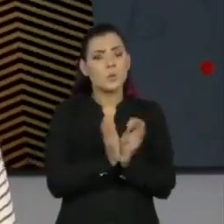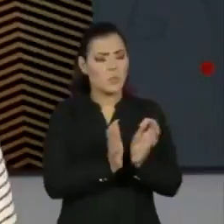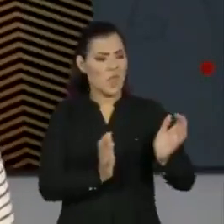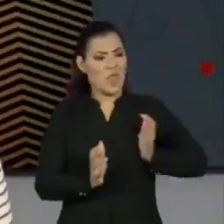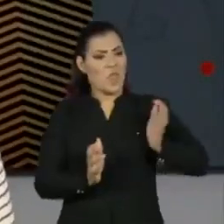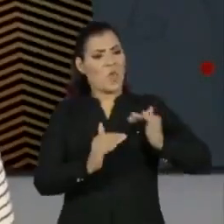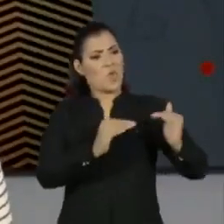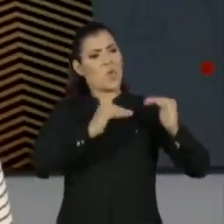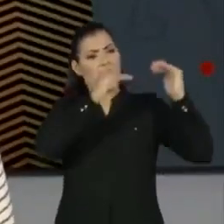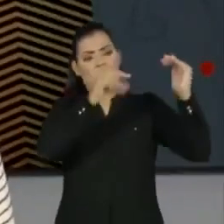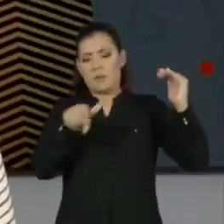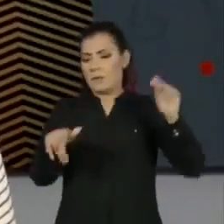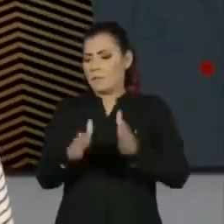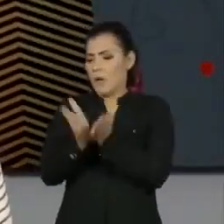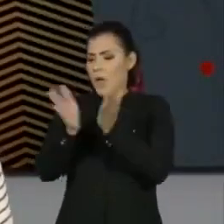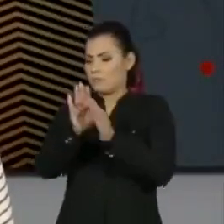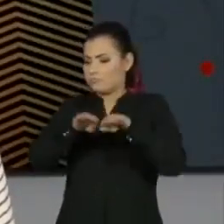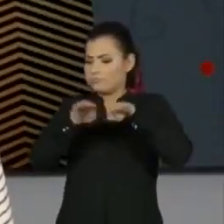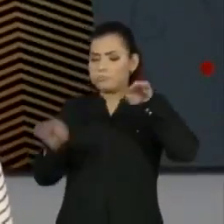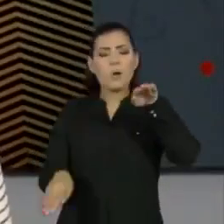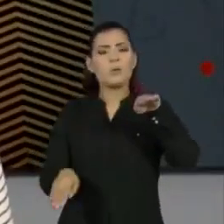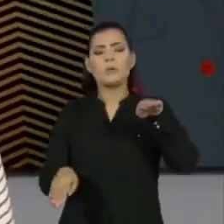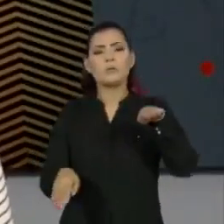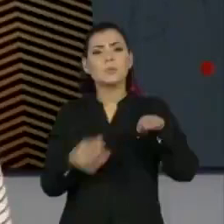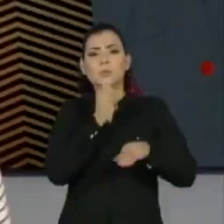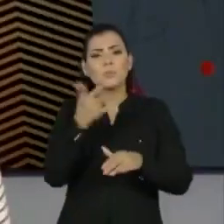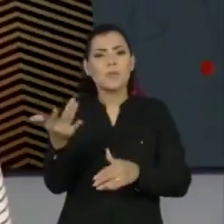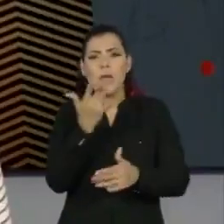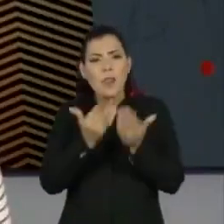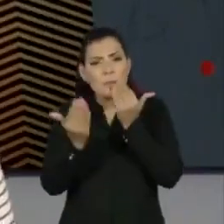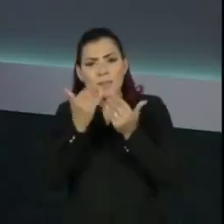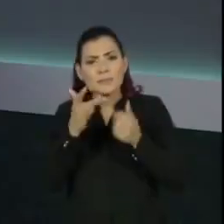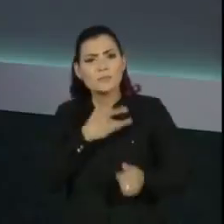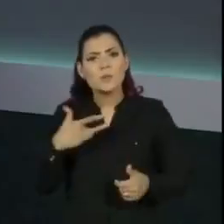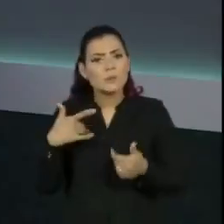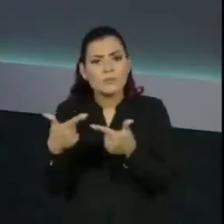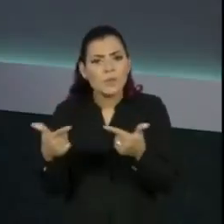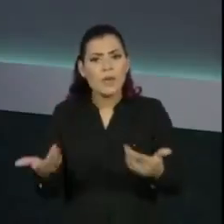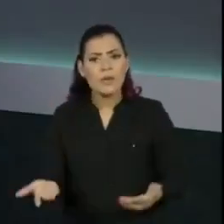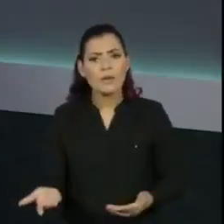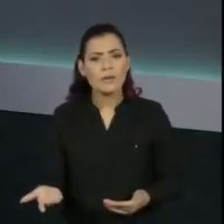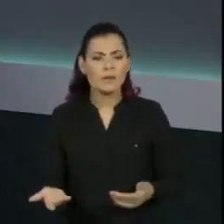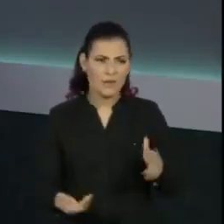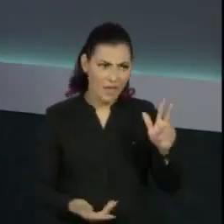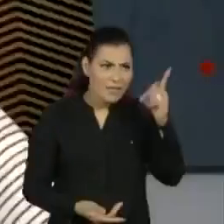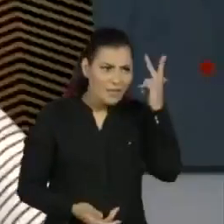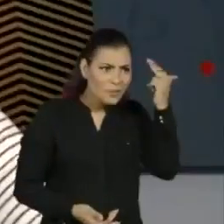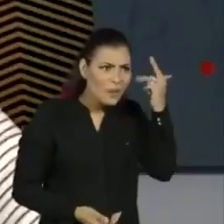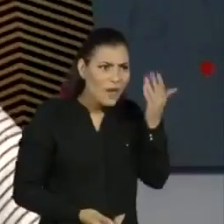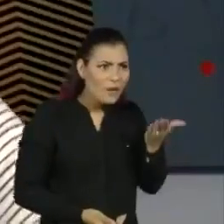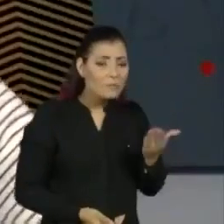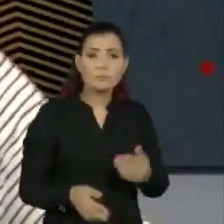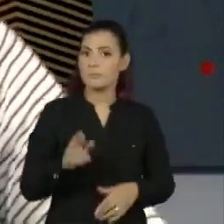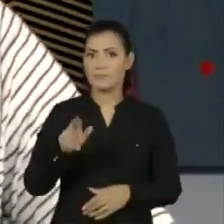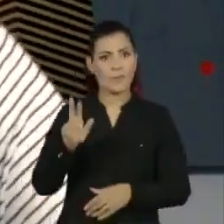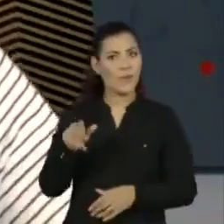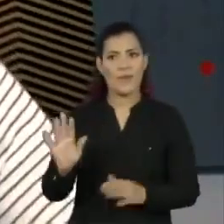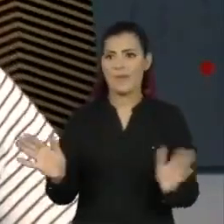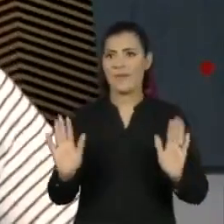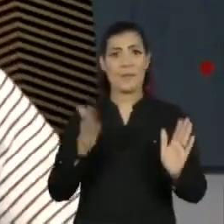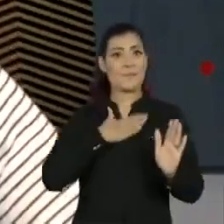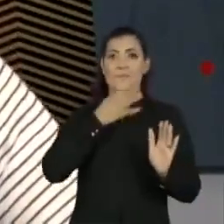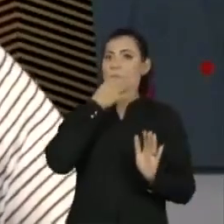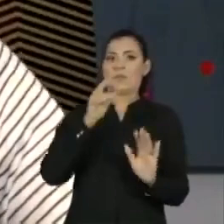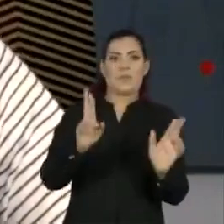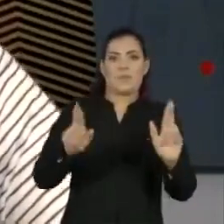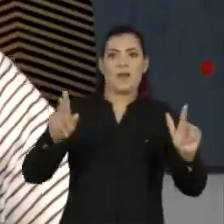essa desigualdade não permite que essas famílias tenham acesso a uma alimentação adequada e saudável. Isso é normal? Isso é natural? Não, do meu ponto